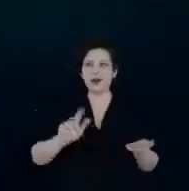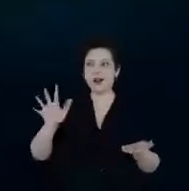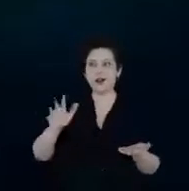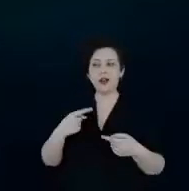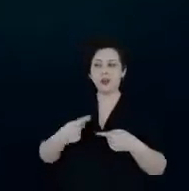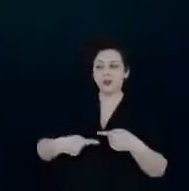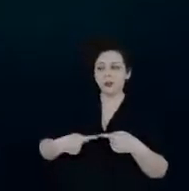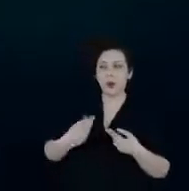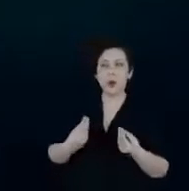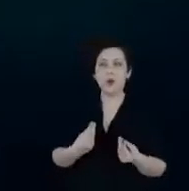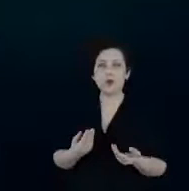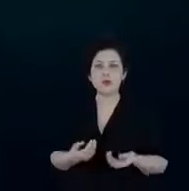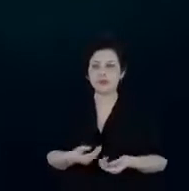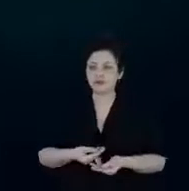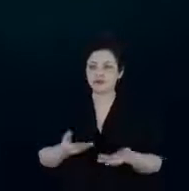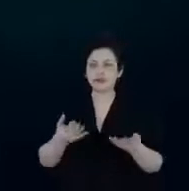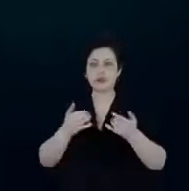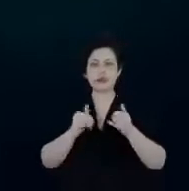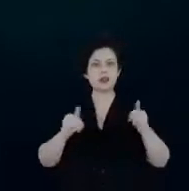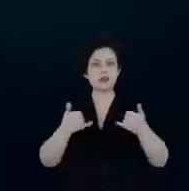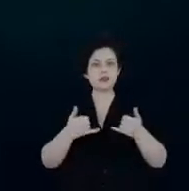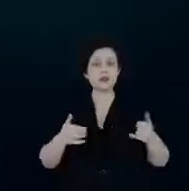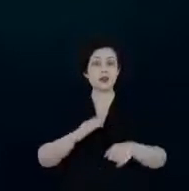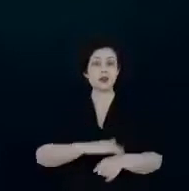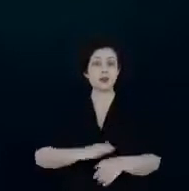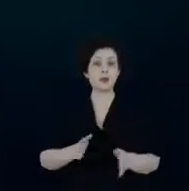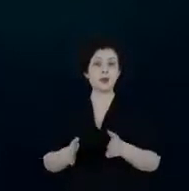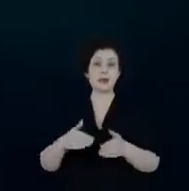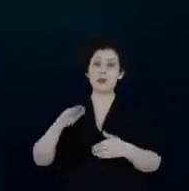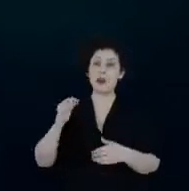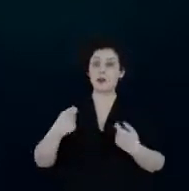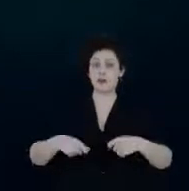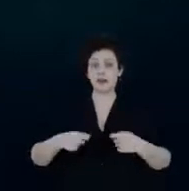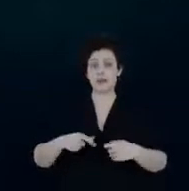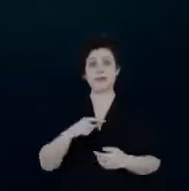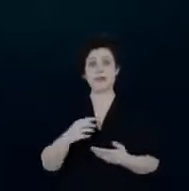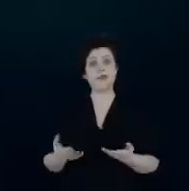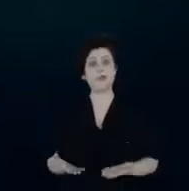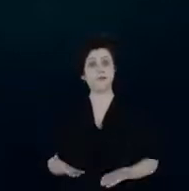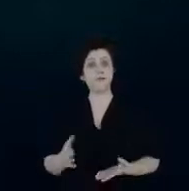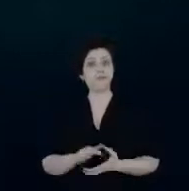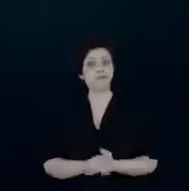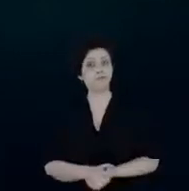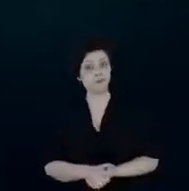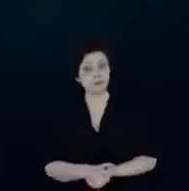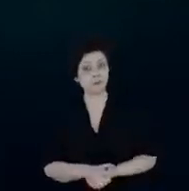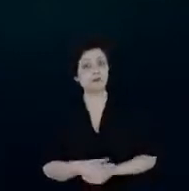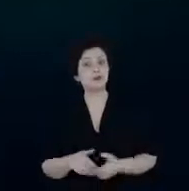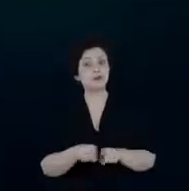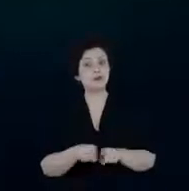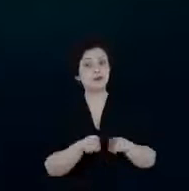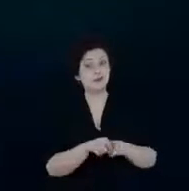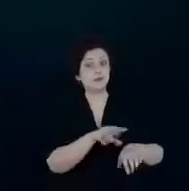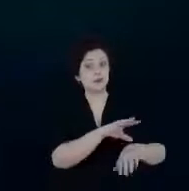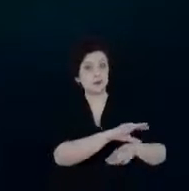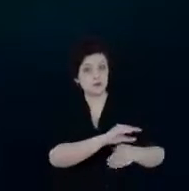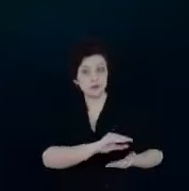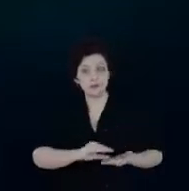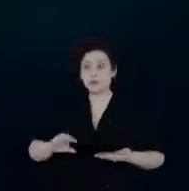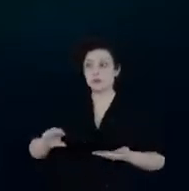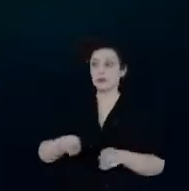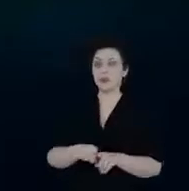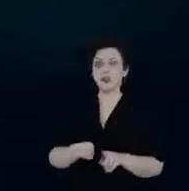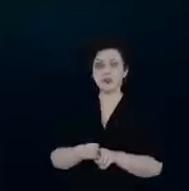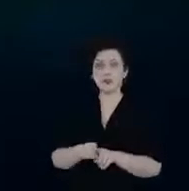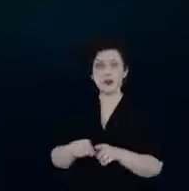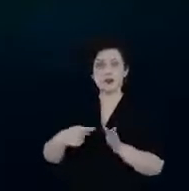importantes à eficiência energética no momento onde a gente mais precisava dela e para transferir para a modicidade tarifária para